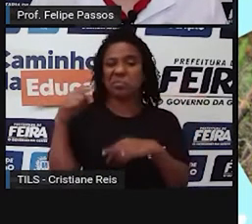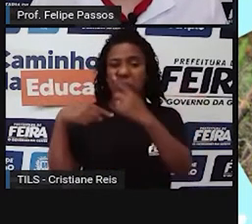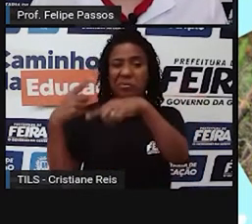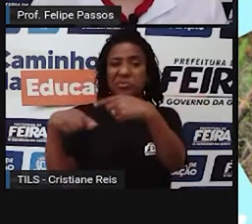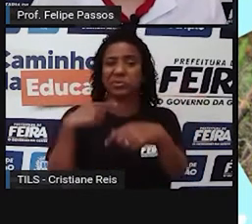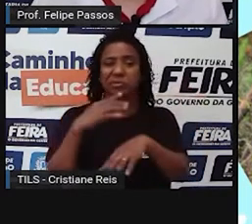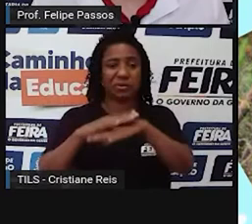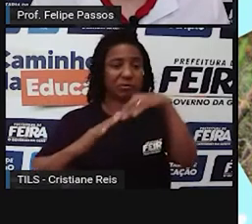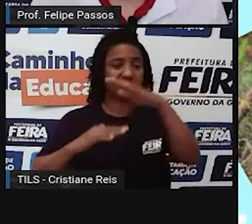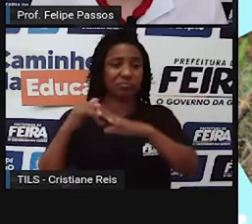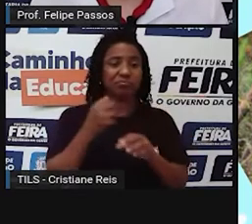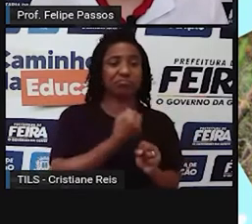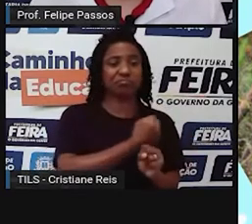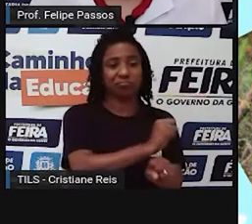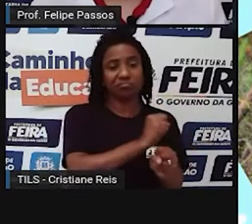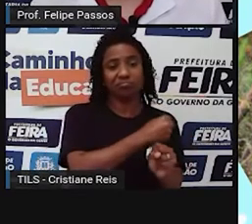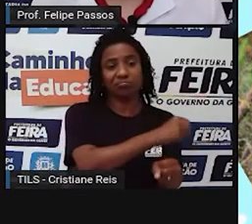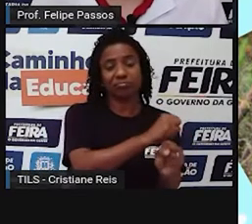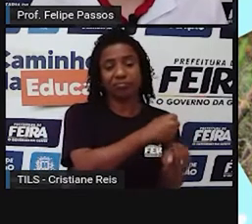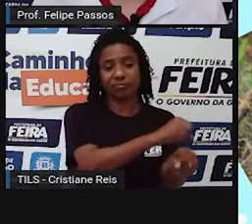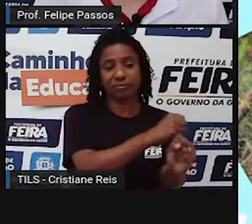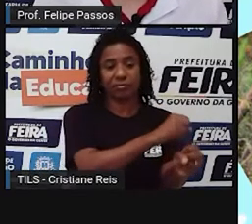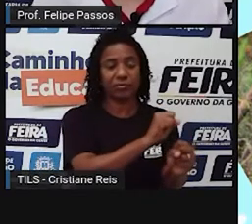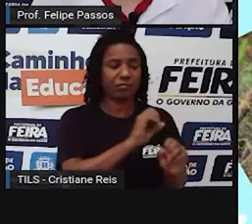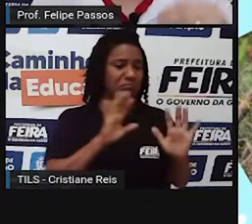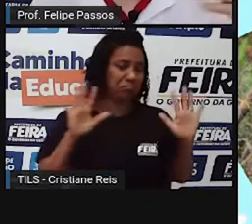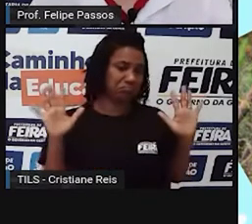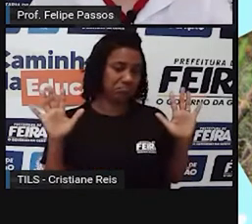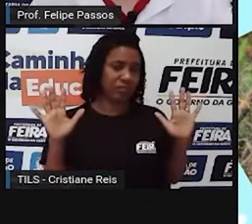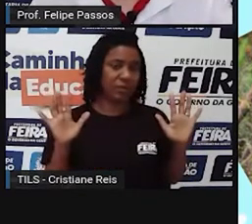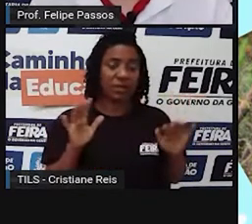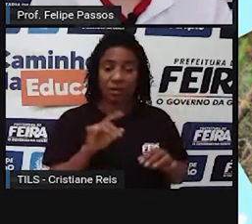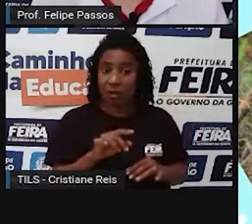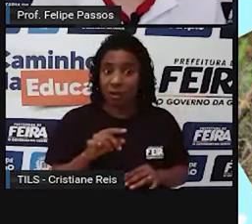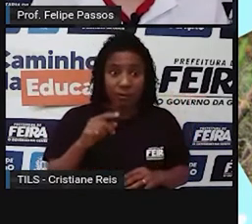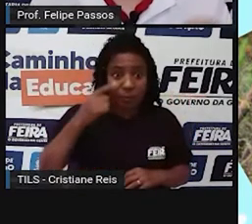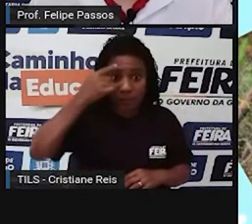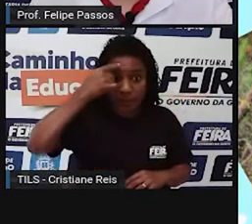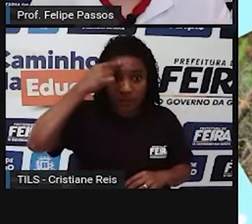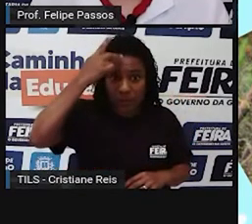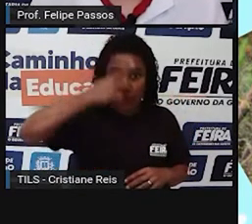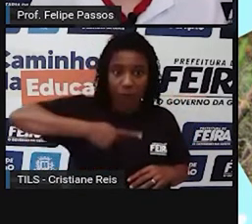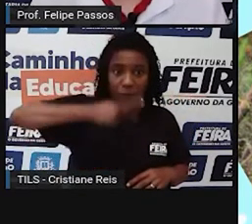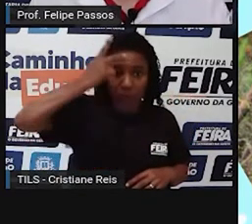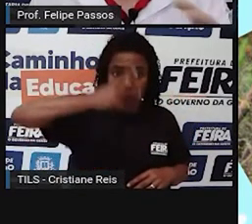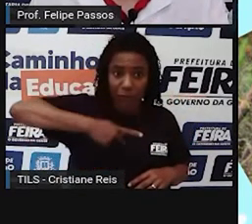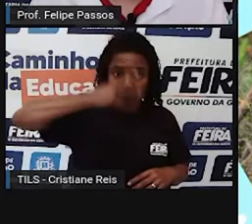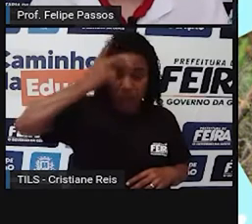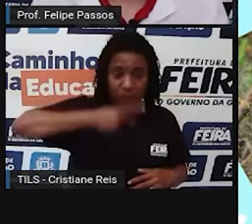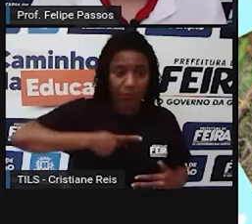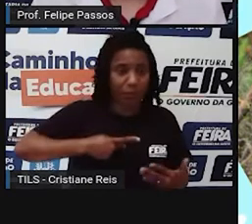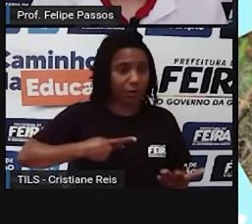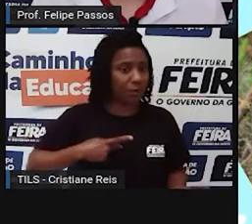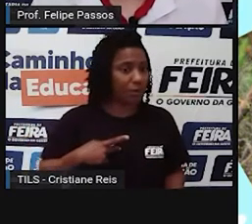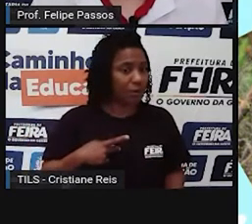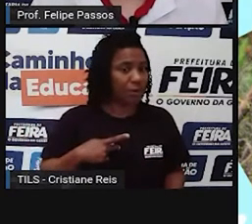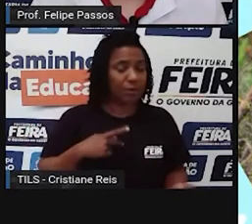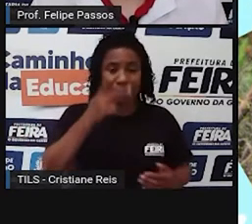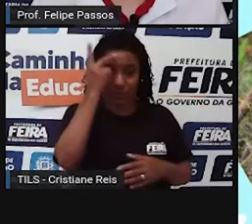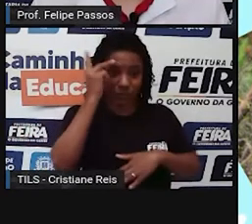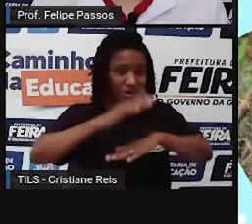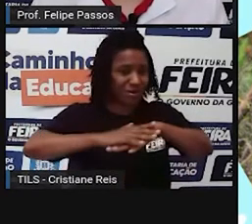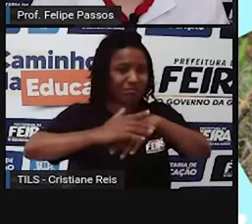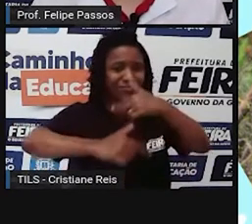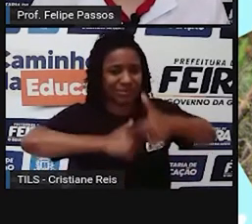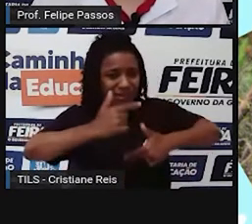É um pensamento um pouquinho mesquinho, gente. Porque, assim, primeiro que você tá dando trabalho a mais pra uma pessoa que já vai ter que limpar a rua, né?